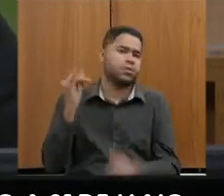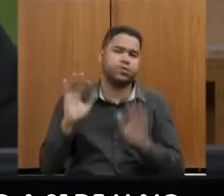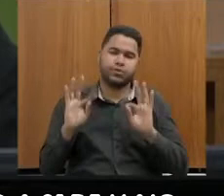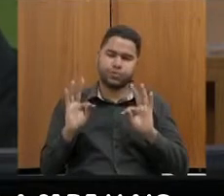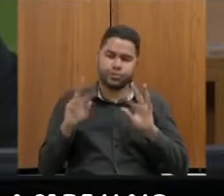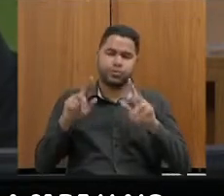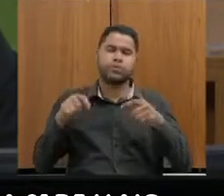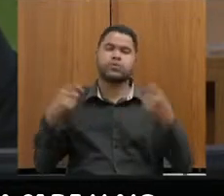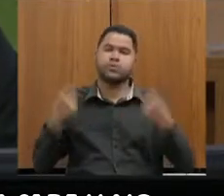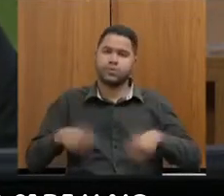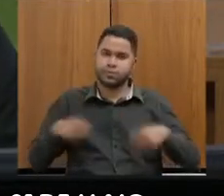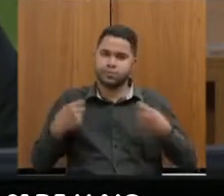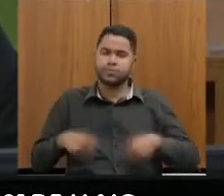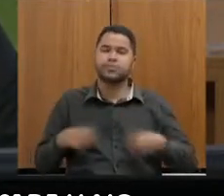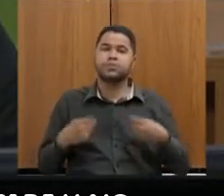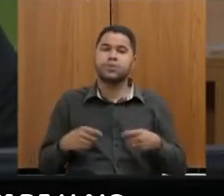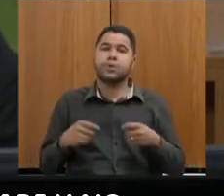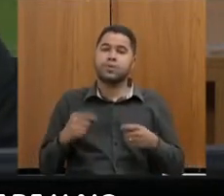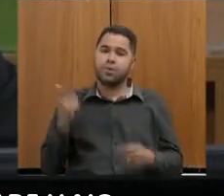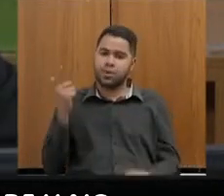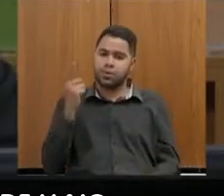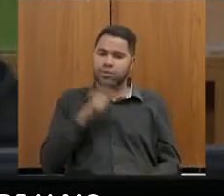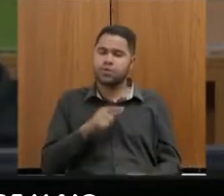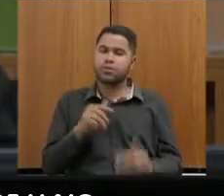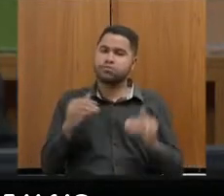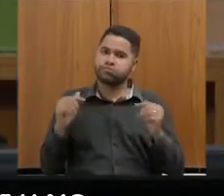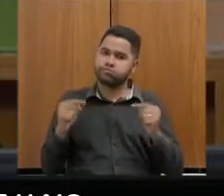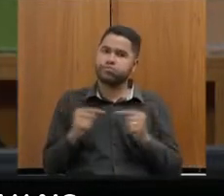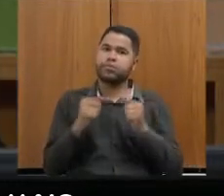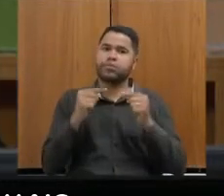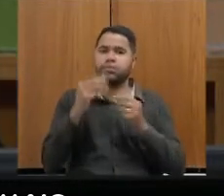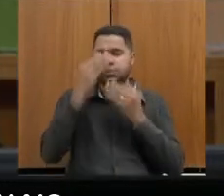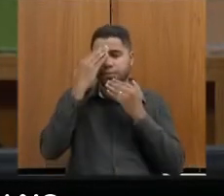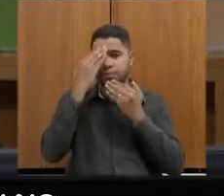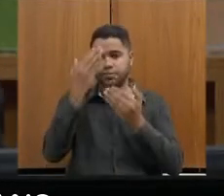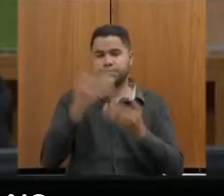elas necessárias para que haja essa convergência. Obrigado.